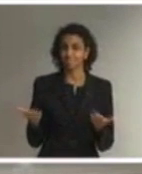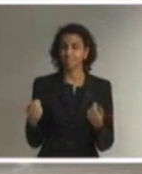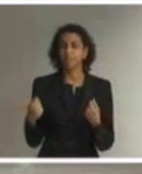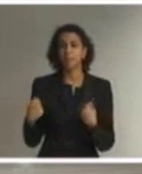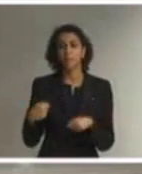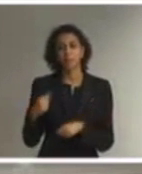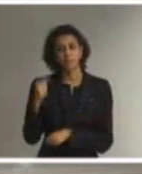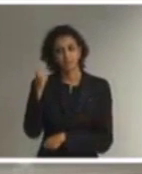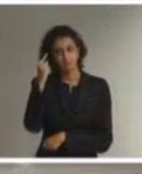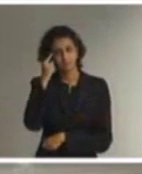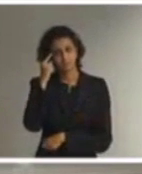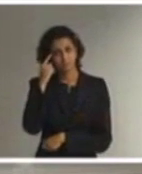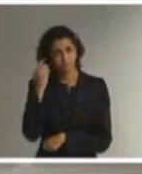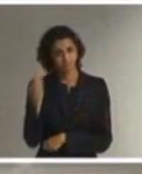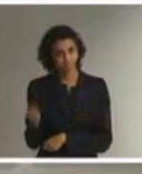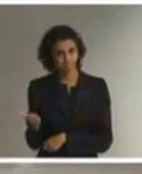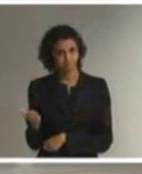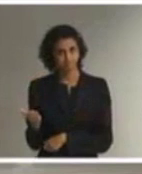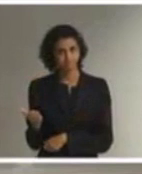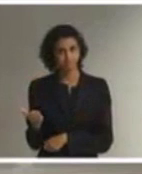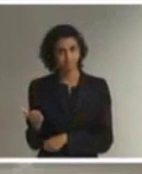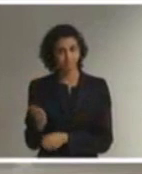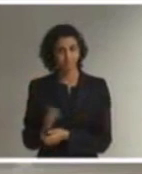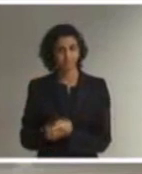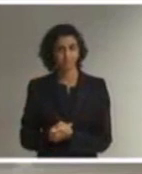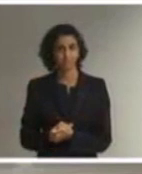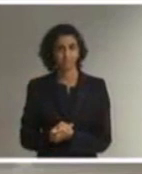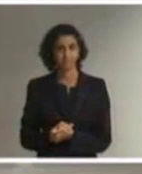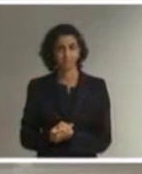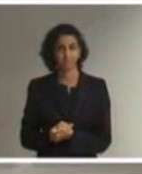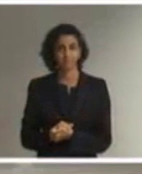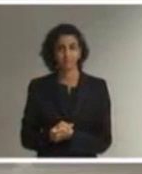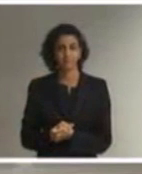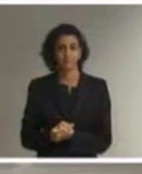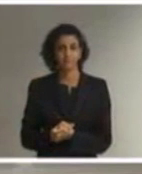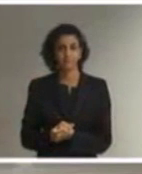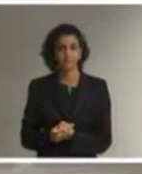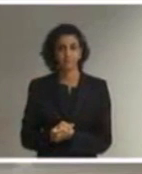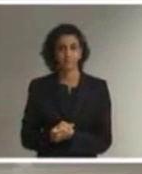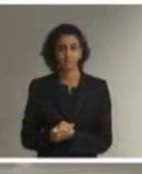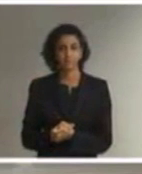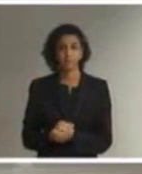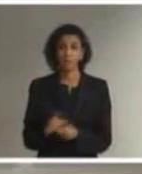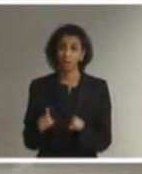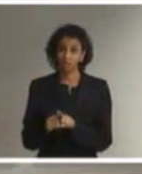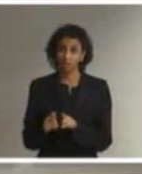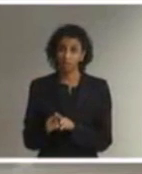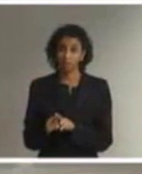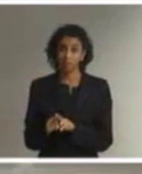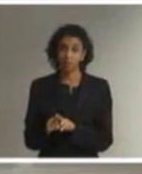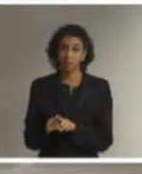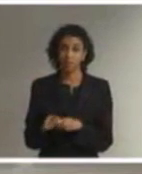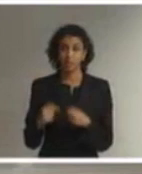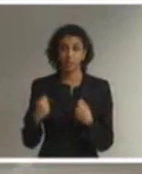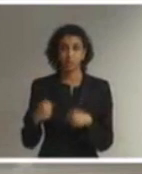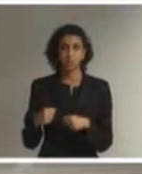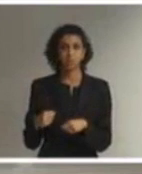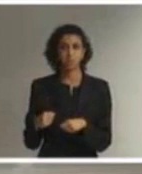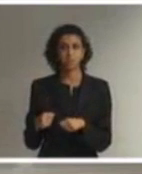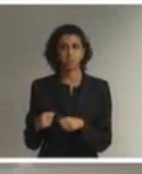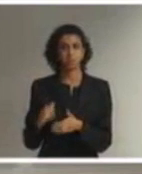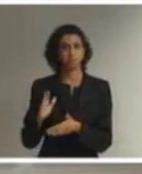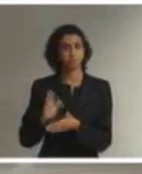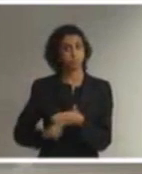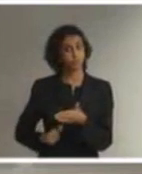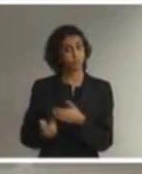relativizada, se não, como nós falamos no jargão jurídico, revogada nesse